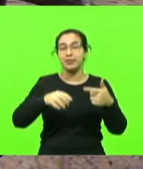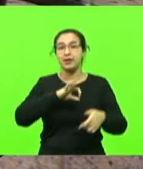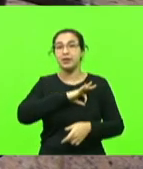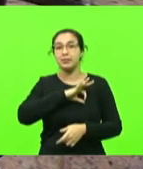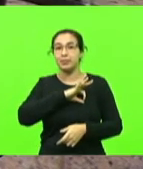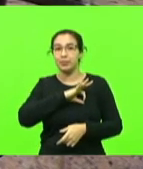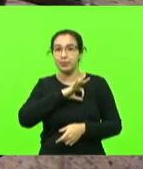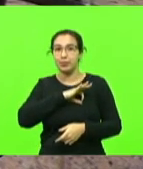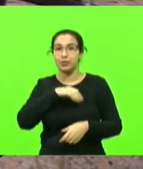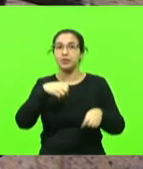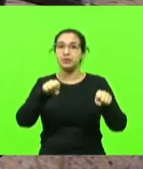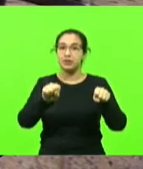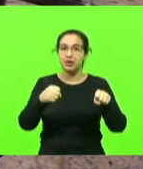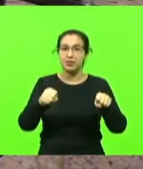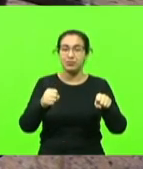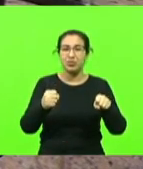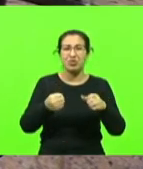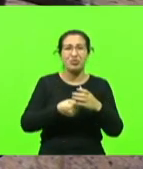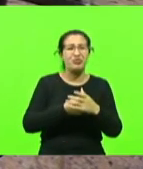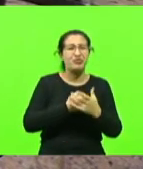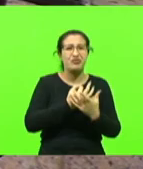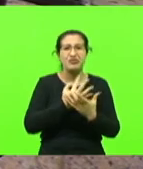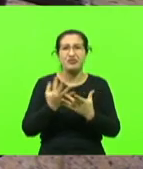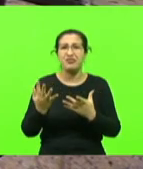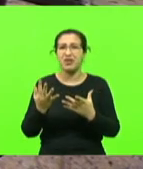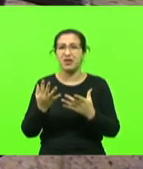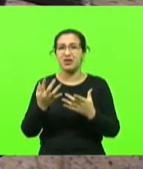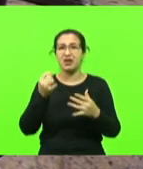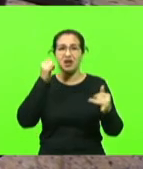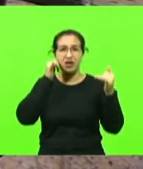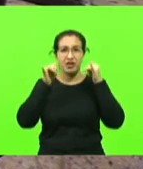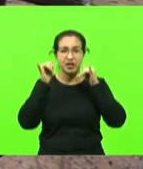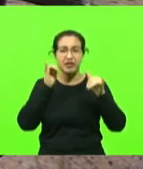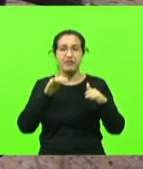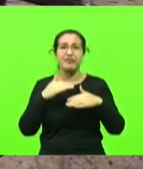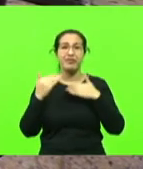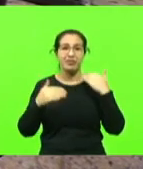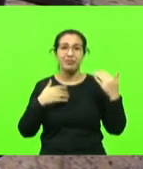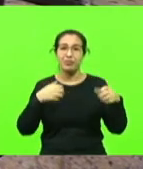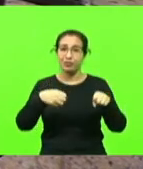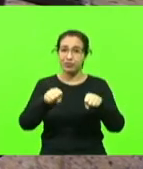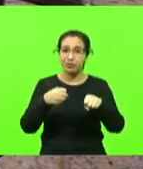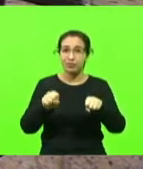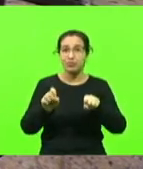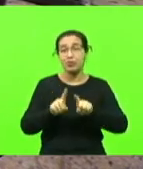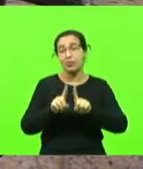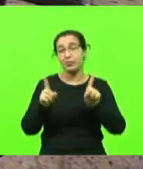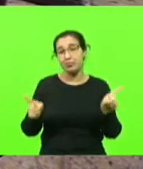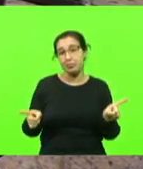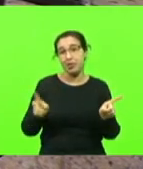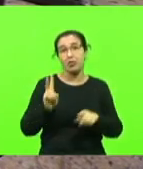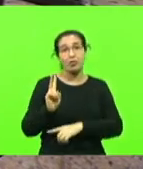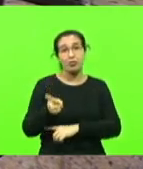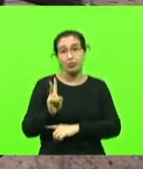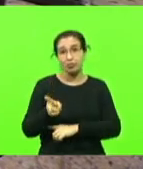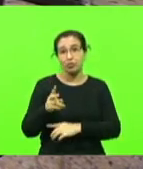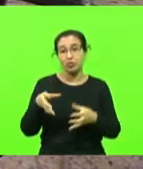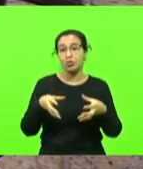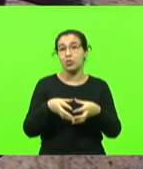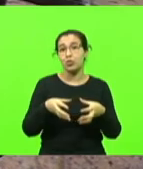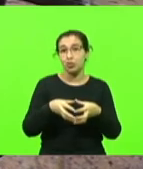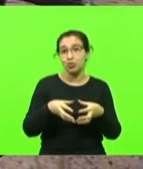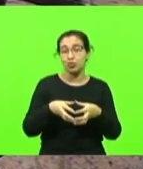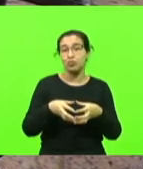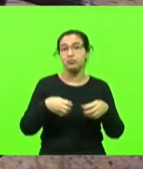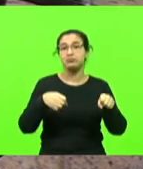quantas vezes em ocorrência eu escapei de bater a moto, quantas vezes escapei de morrer, mas eu continuava no pelotão de motos, porque eu gostava